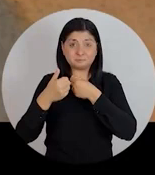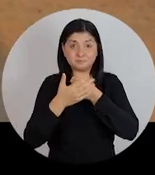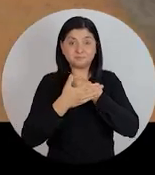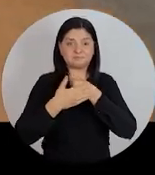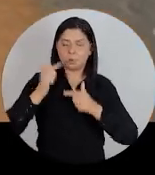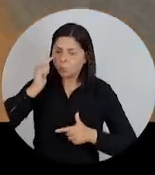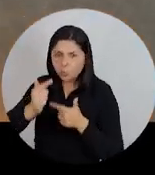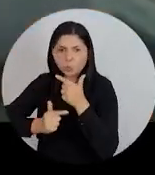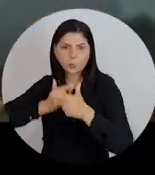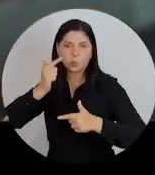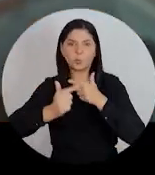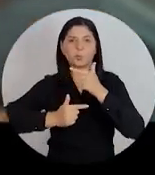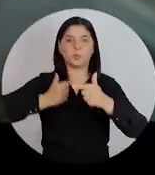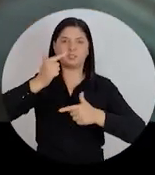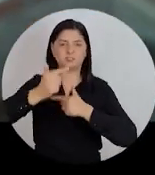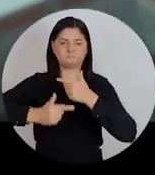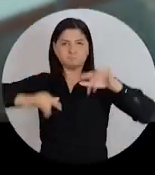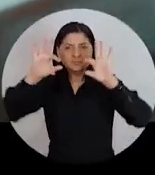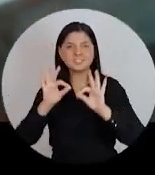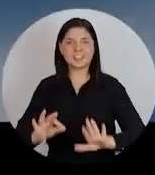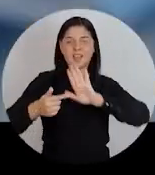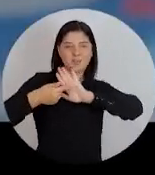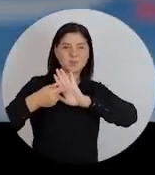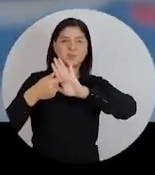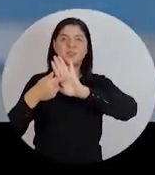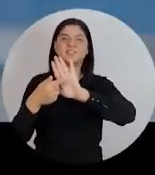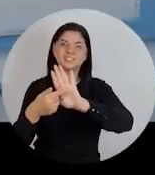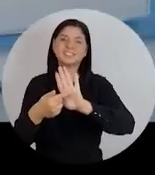E o trabalho é o jeito certo de mostrar